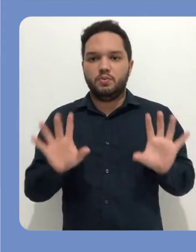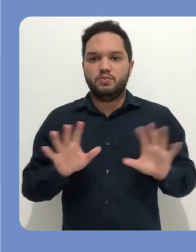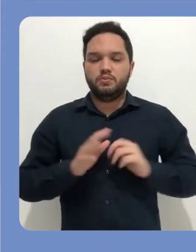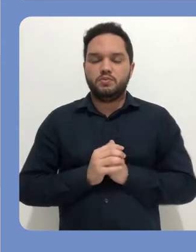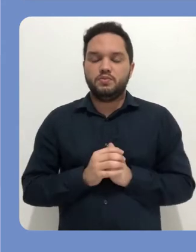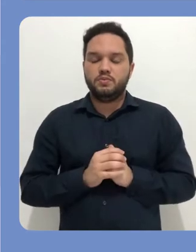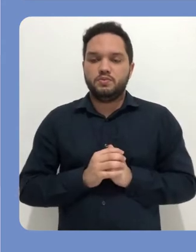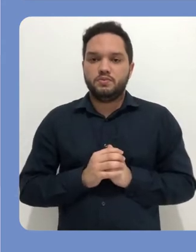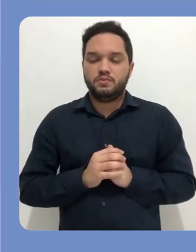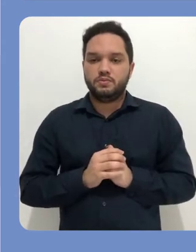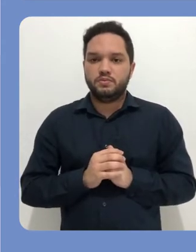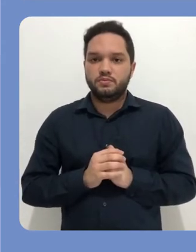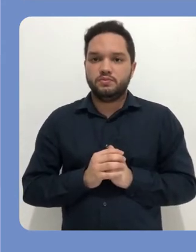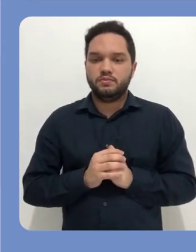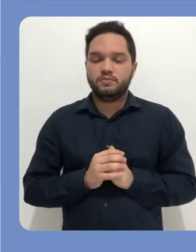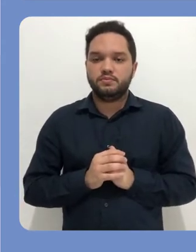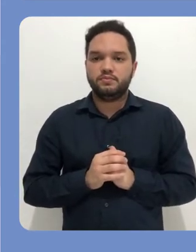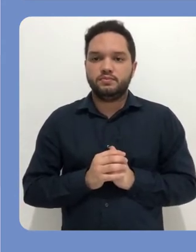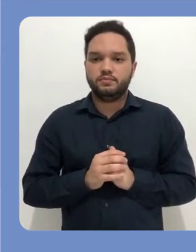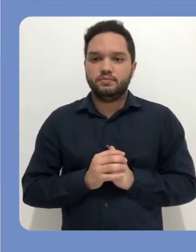mais do que 40 caracteres.